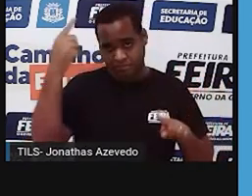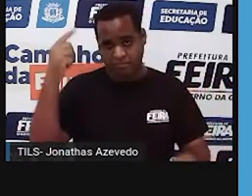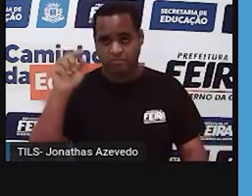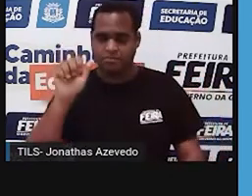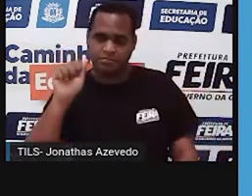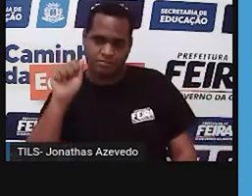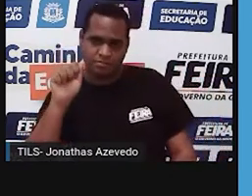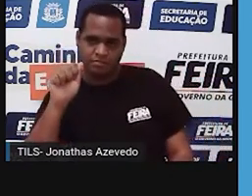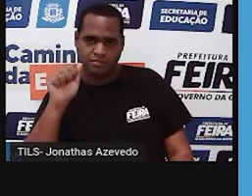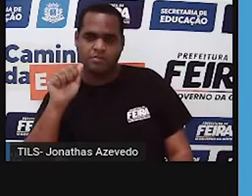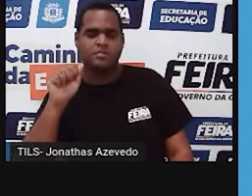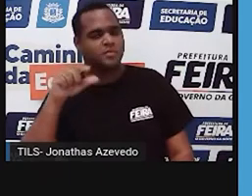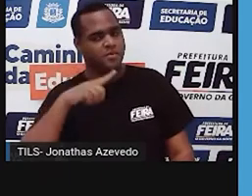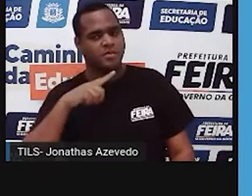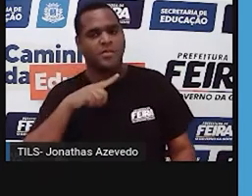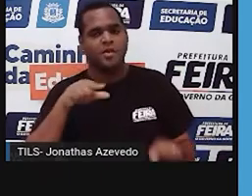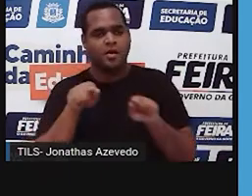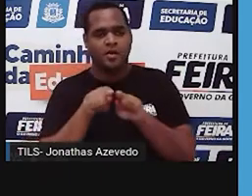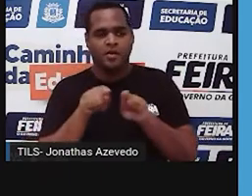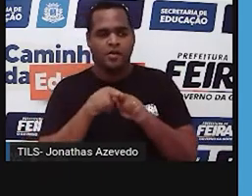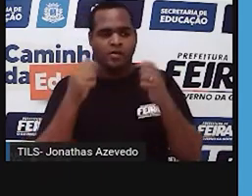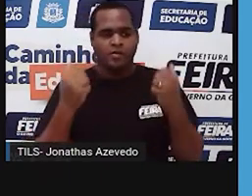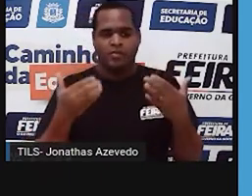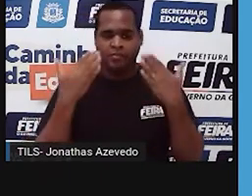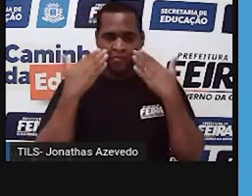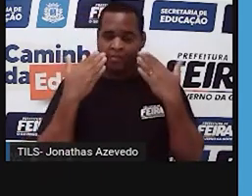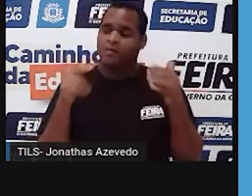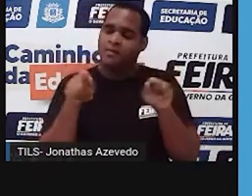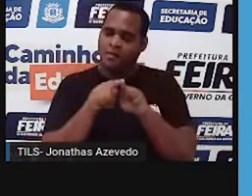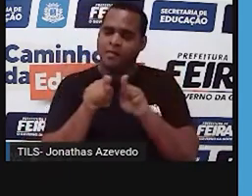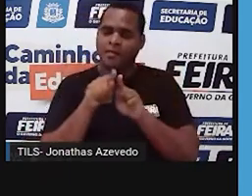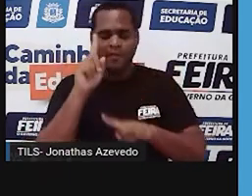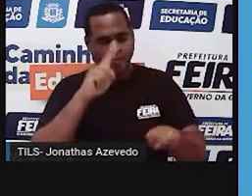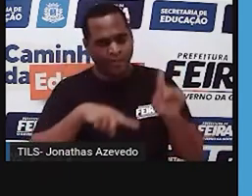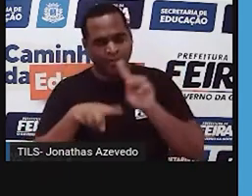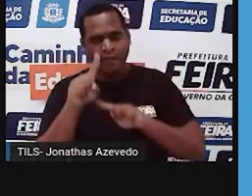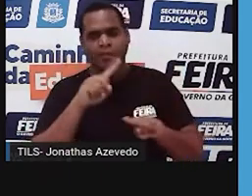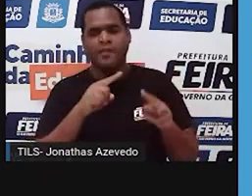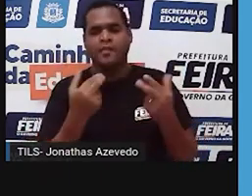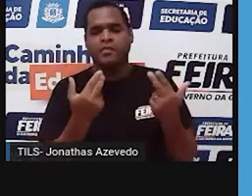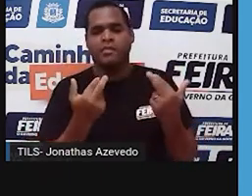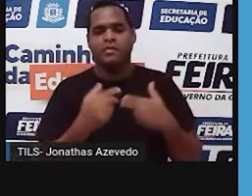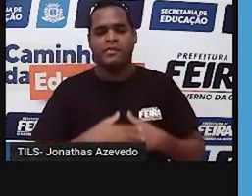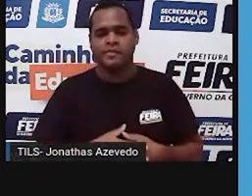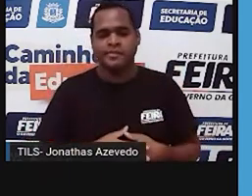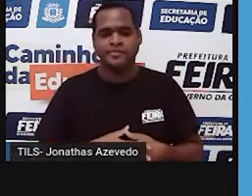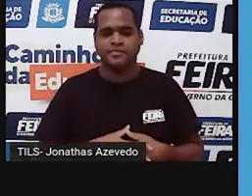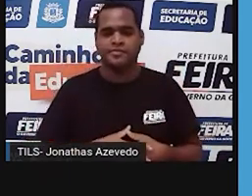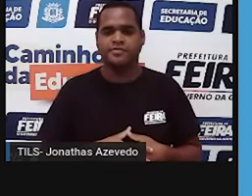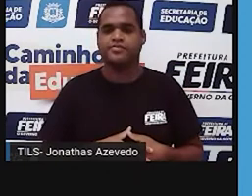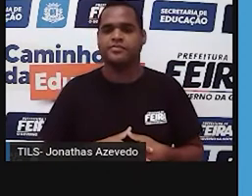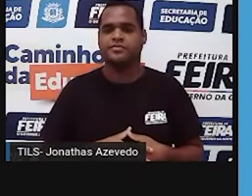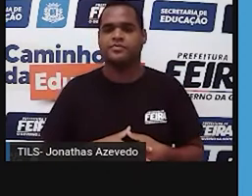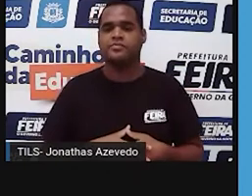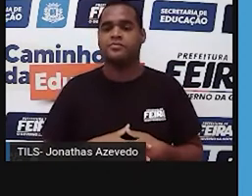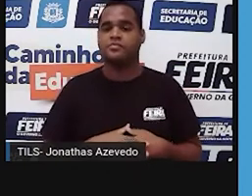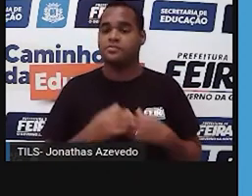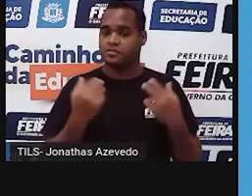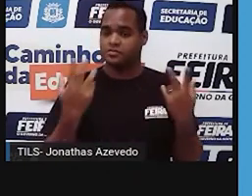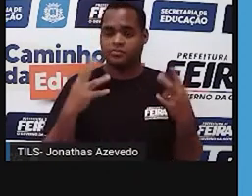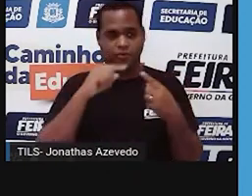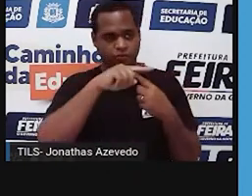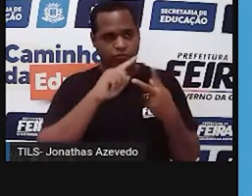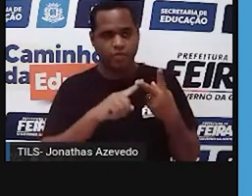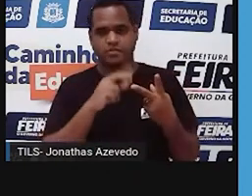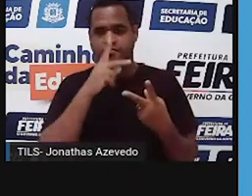E do outro genitor, que pode ter sido a mãe, ele também herdou uma letra A maiúscula. Então, nesse caso, ele herdou dois alelos